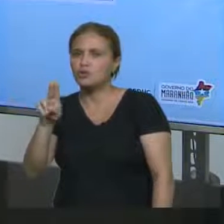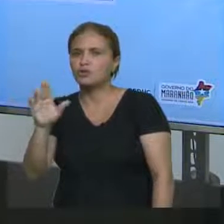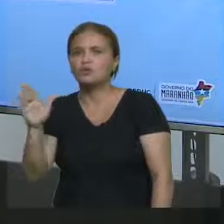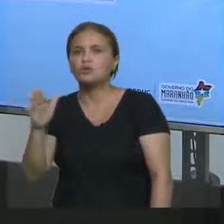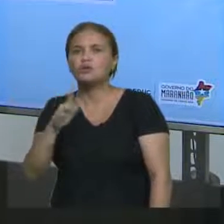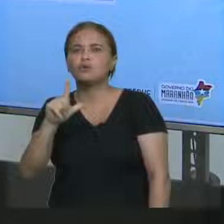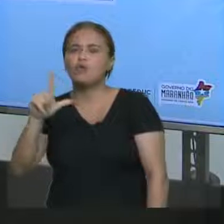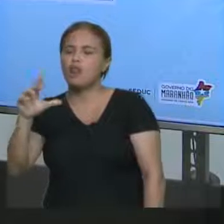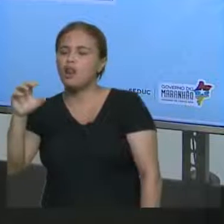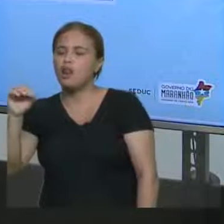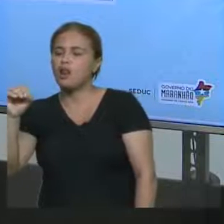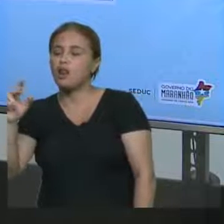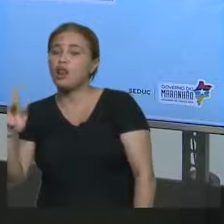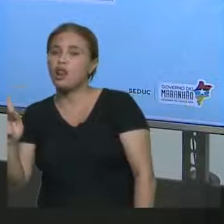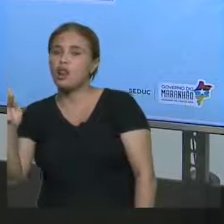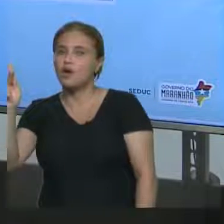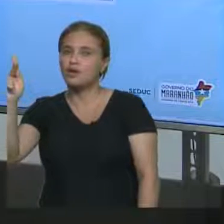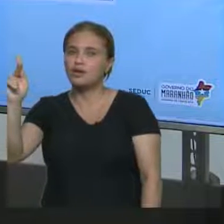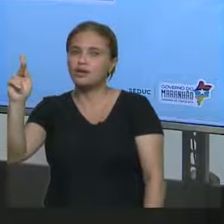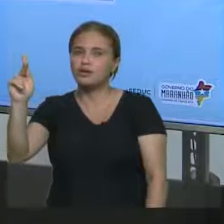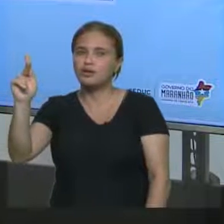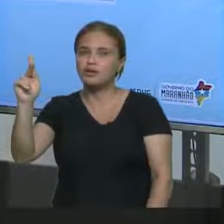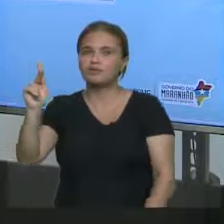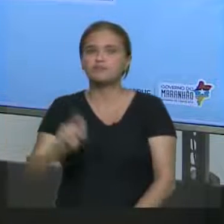correta a essa pergunta? Vamos ver as opções.